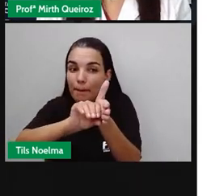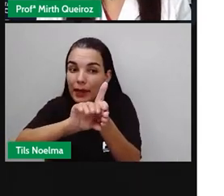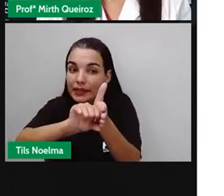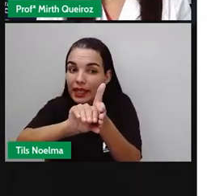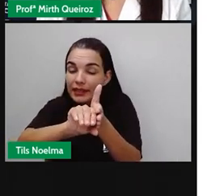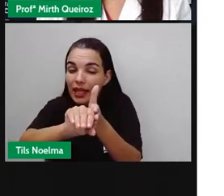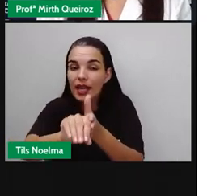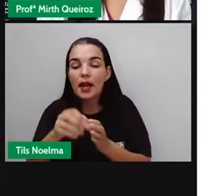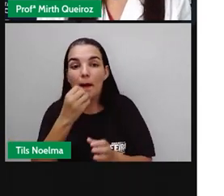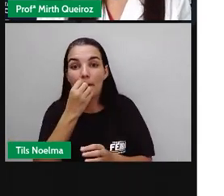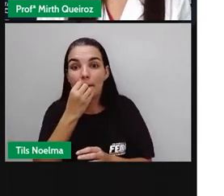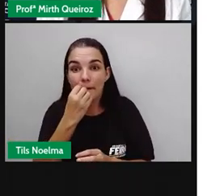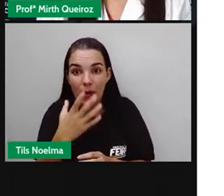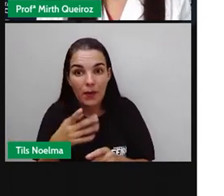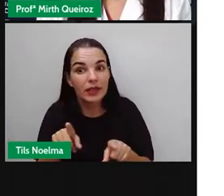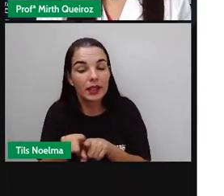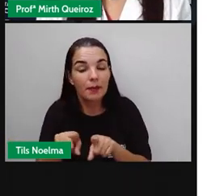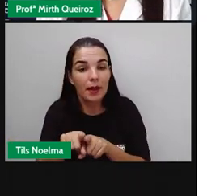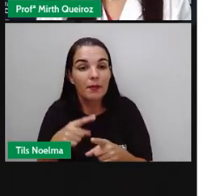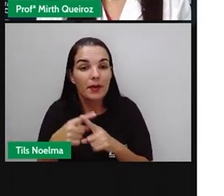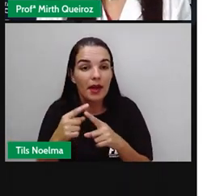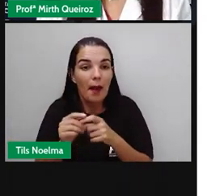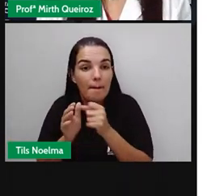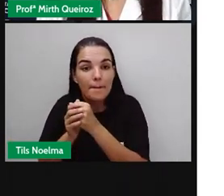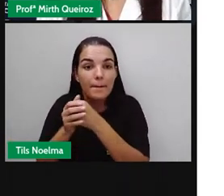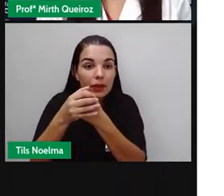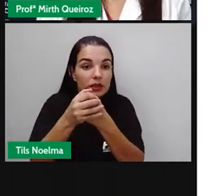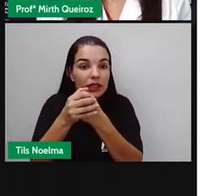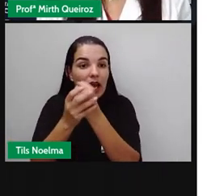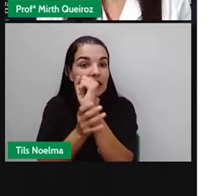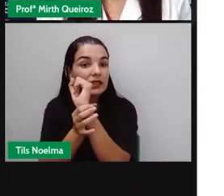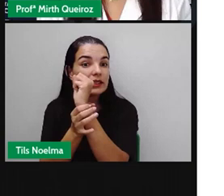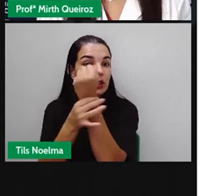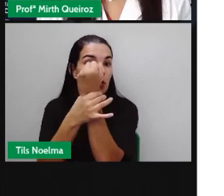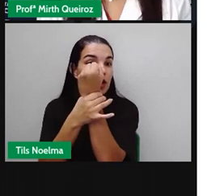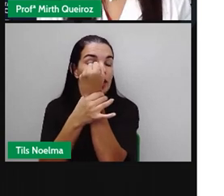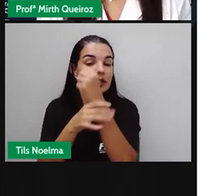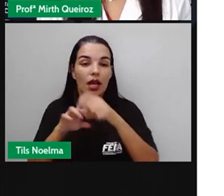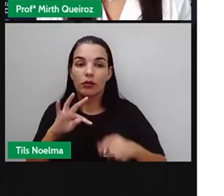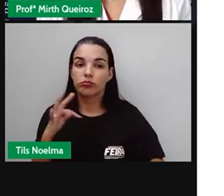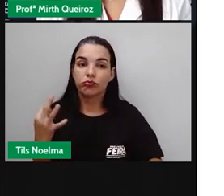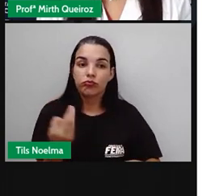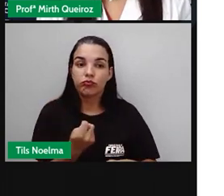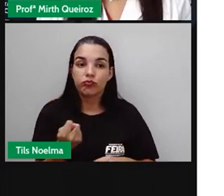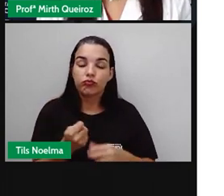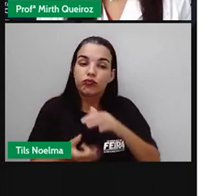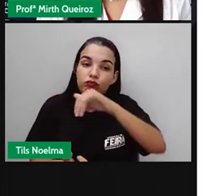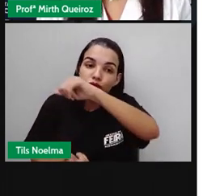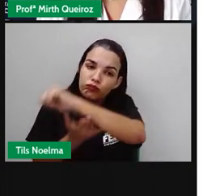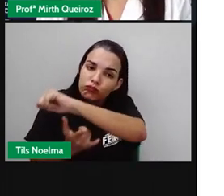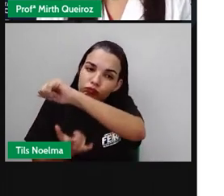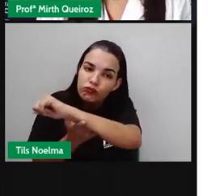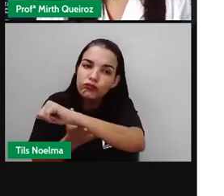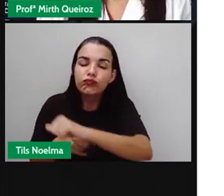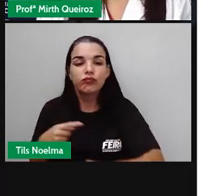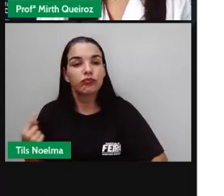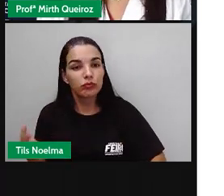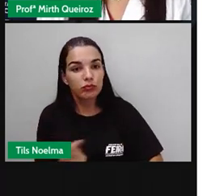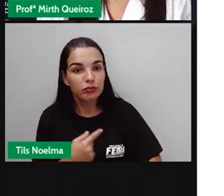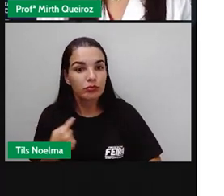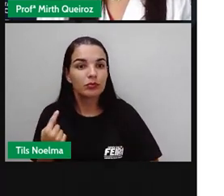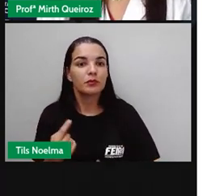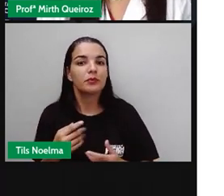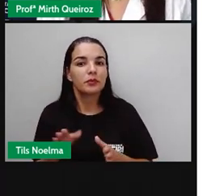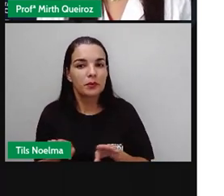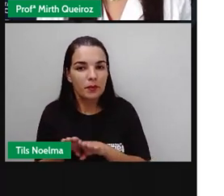isso, né? As bactérias, elas também atuam aí, por exemplo, no nosso intestino para contribuir aí para o processo